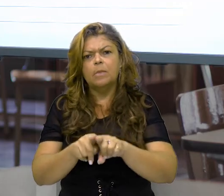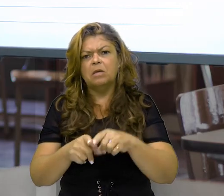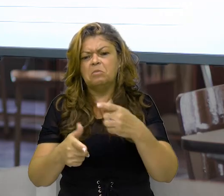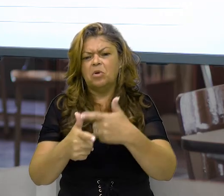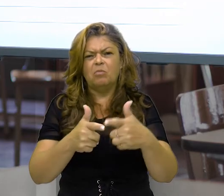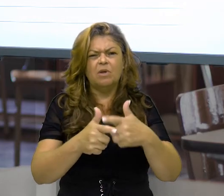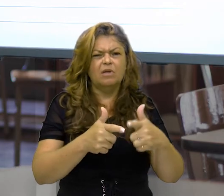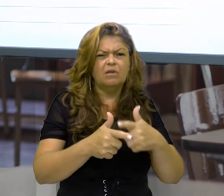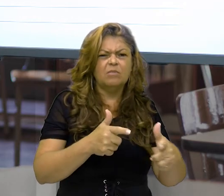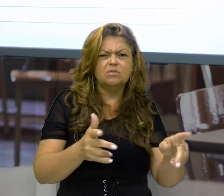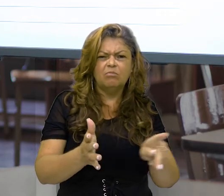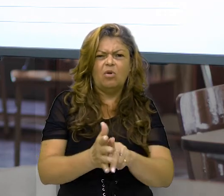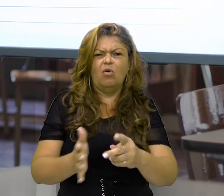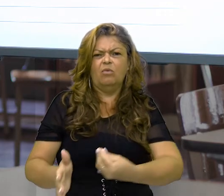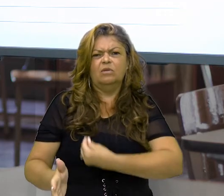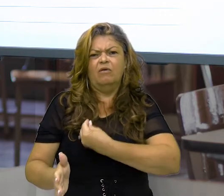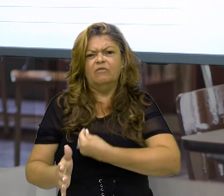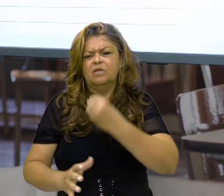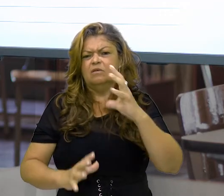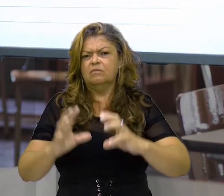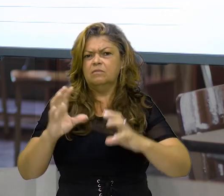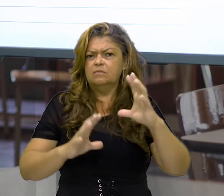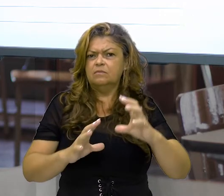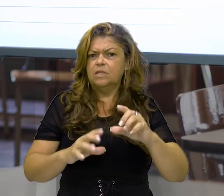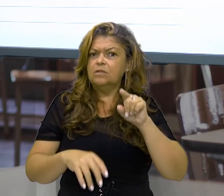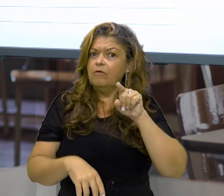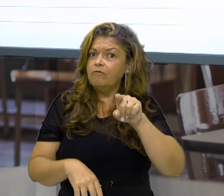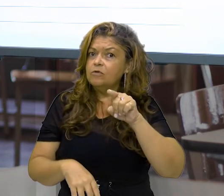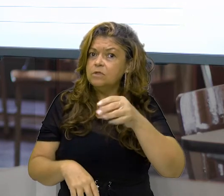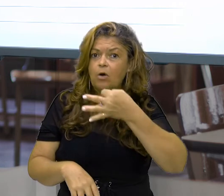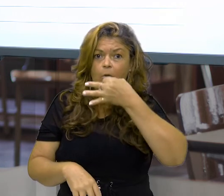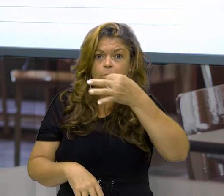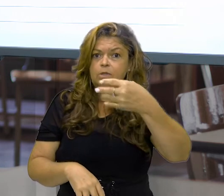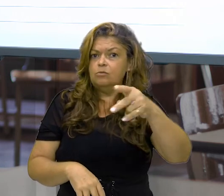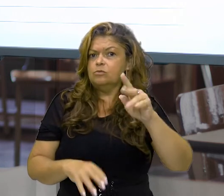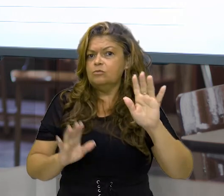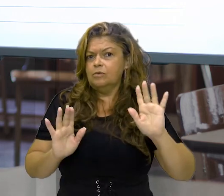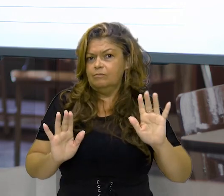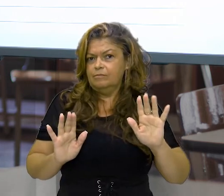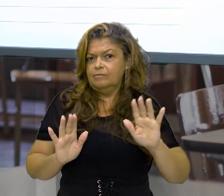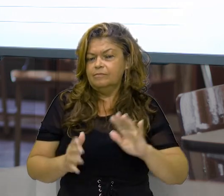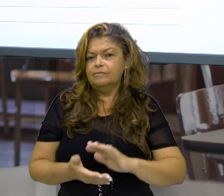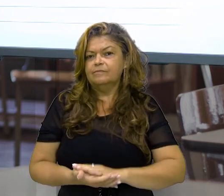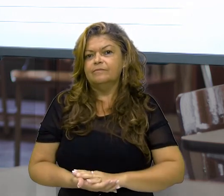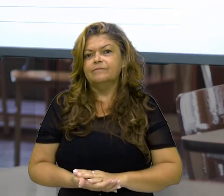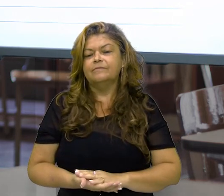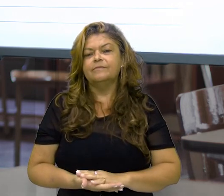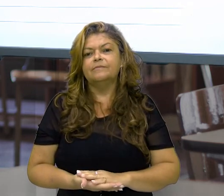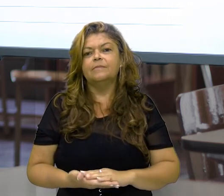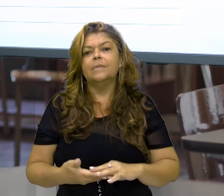Então, você vai se justificar. Então, uma pergunta para você. Certo? Então,